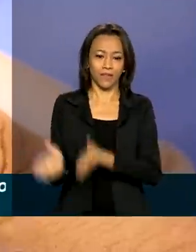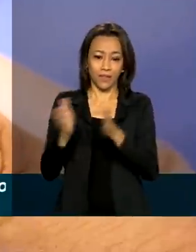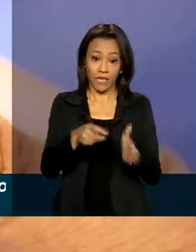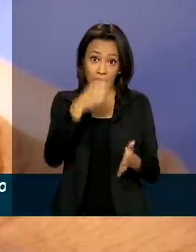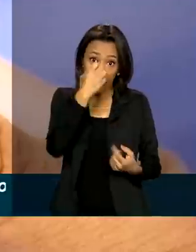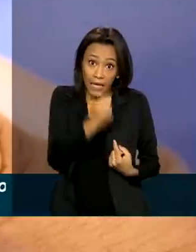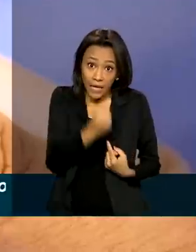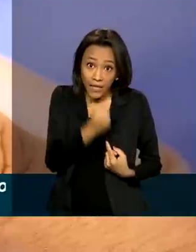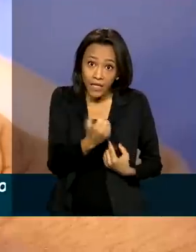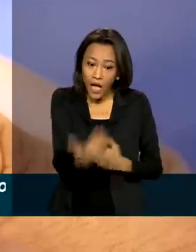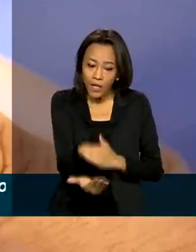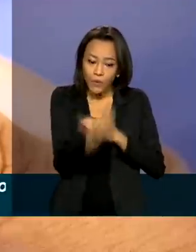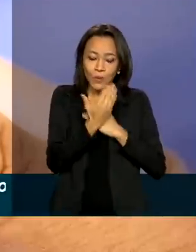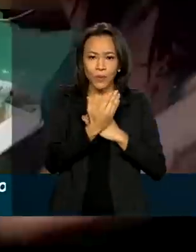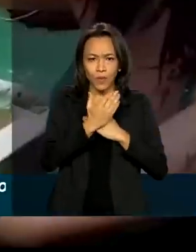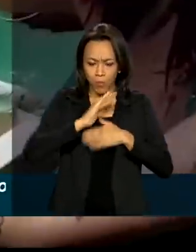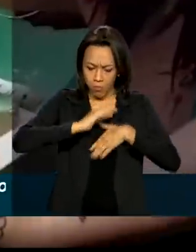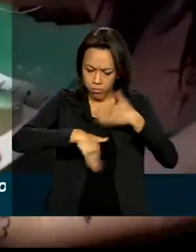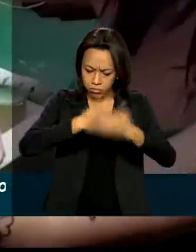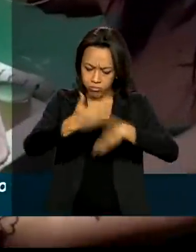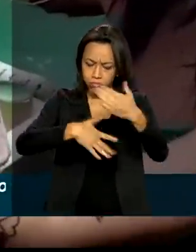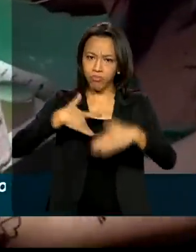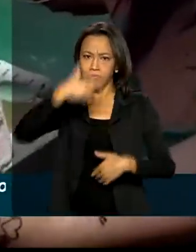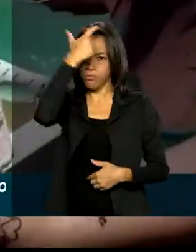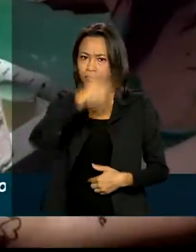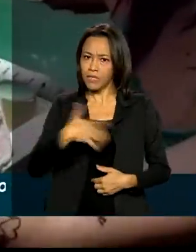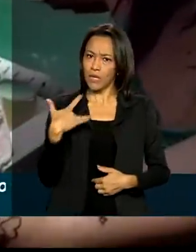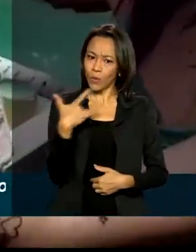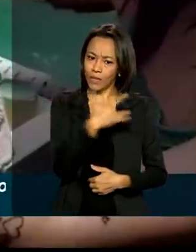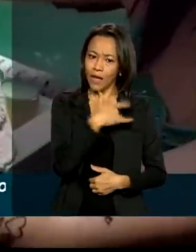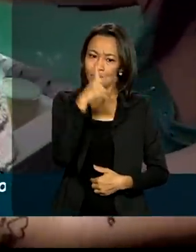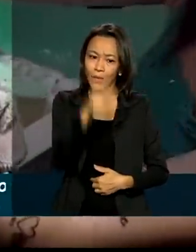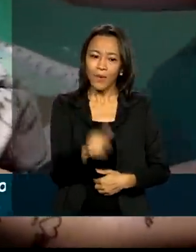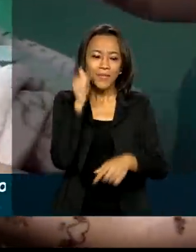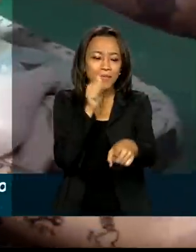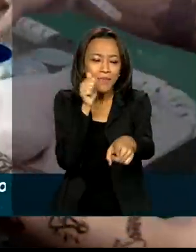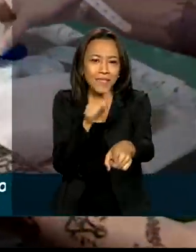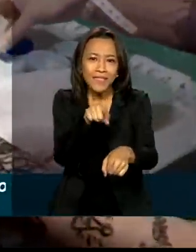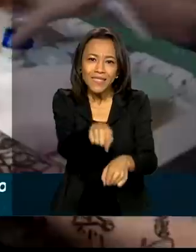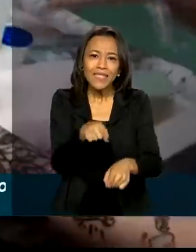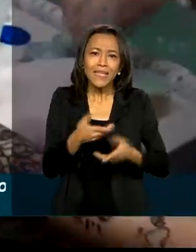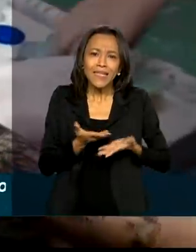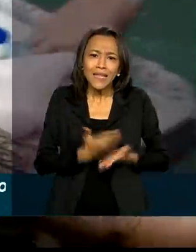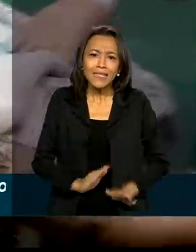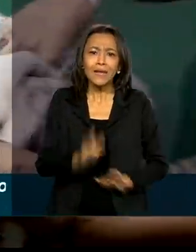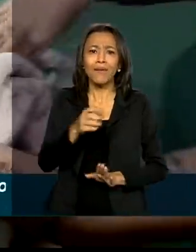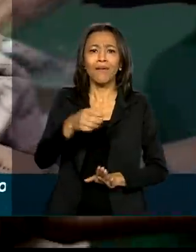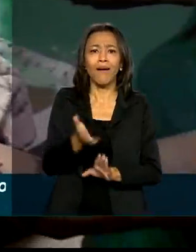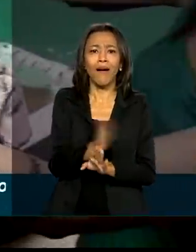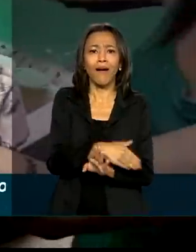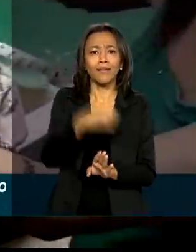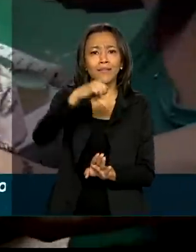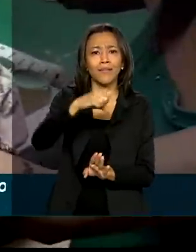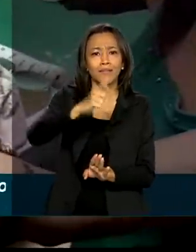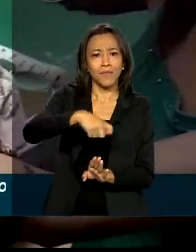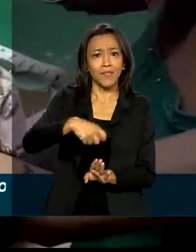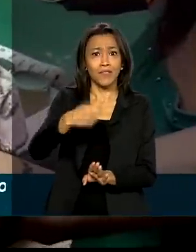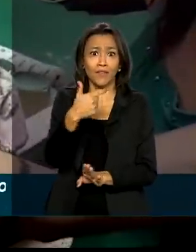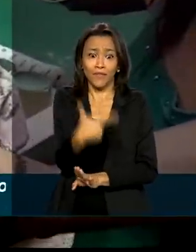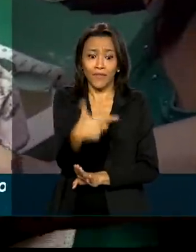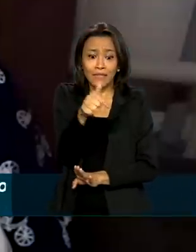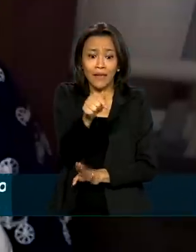ajuda no desenvolvimento saudável de bebês, como a Maria Eduarda, que nasceu prematura, com apenas 27